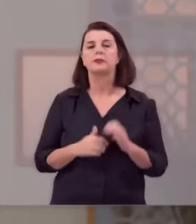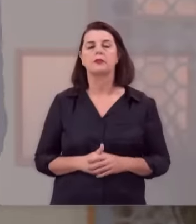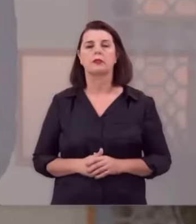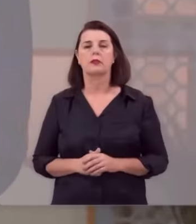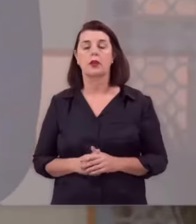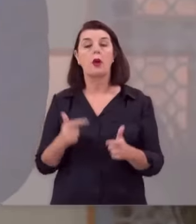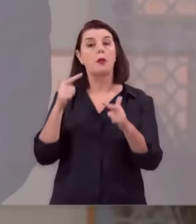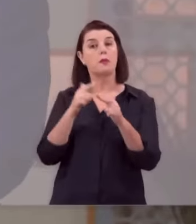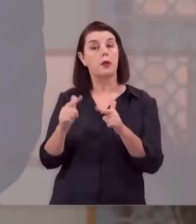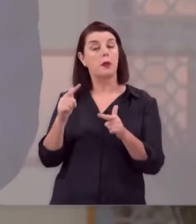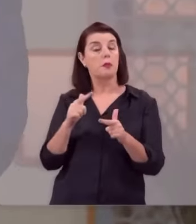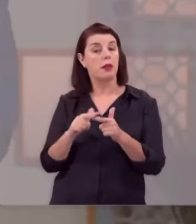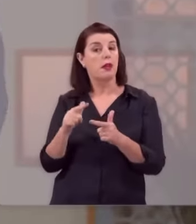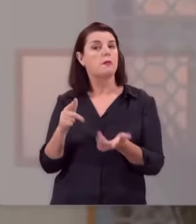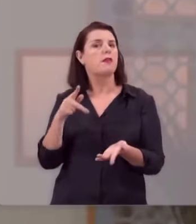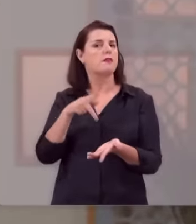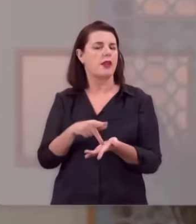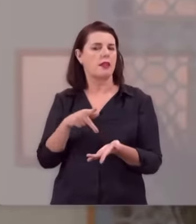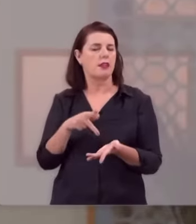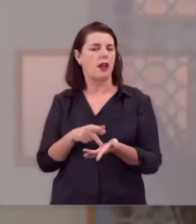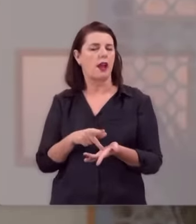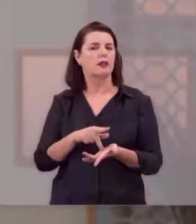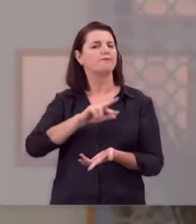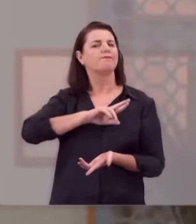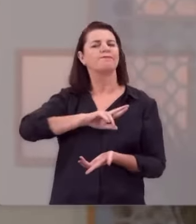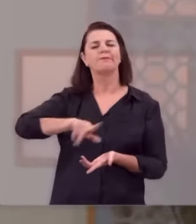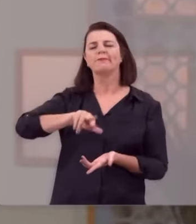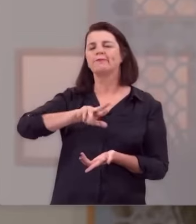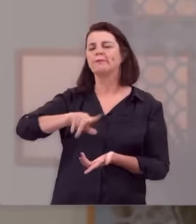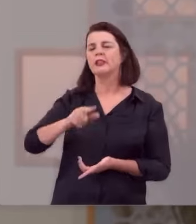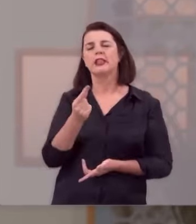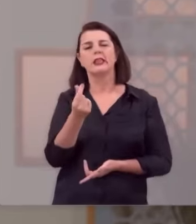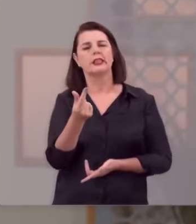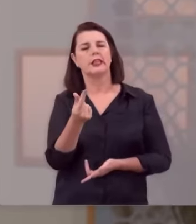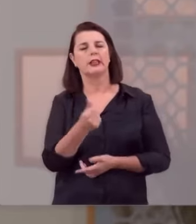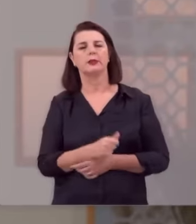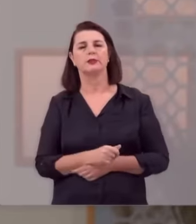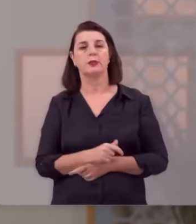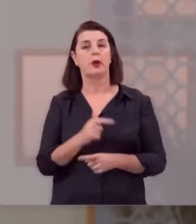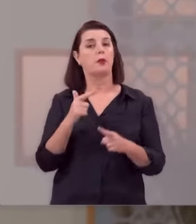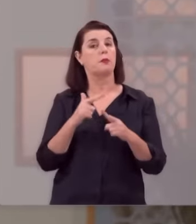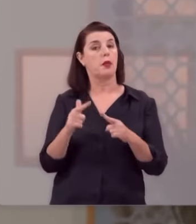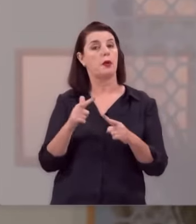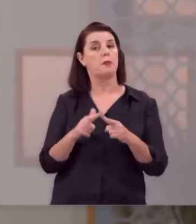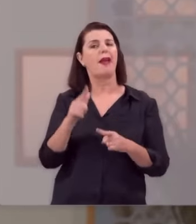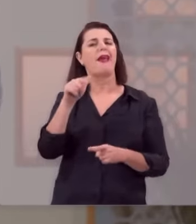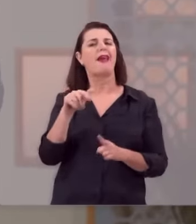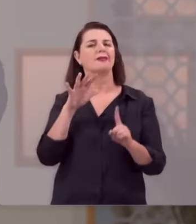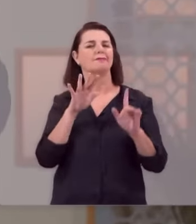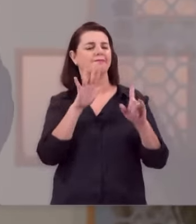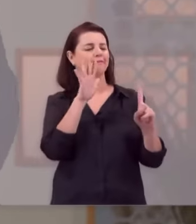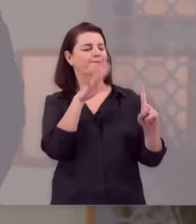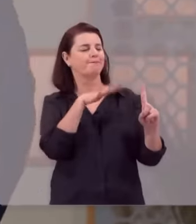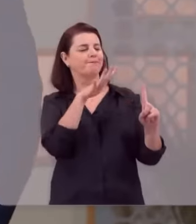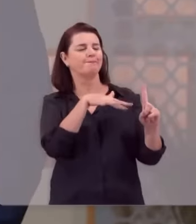O problema certamente não é dinheiro, o problema é amor ao dinheiro.